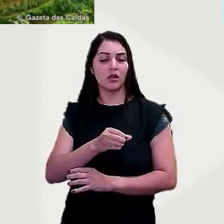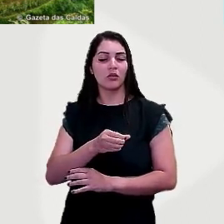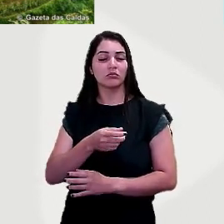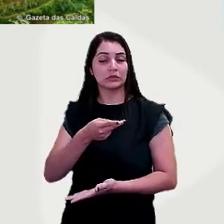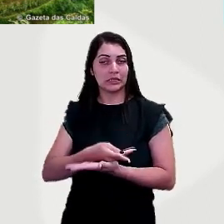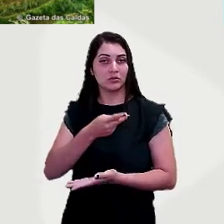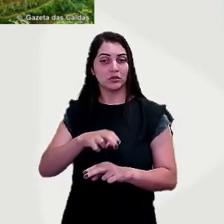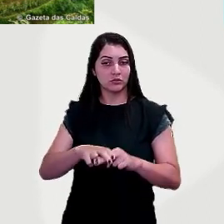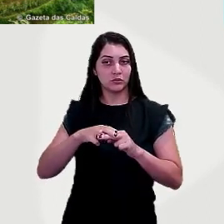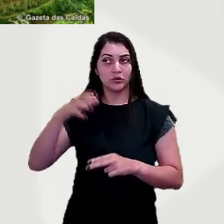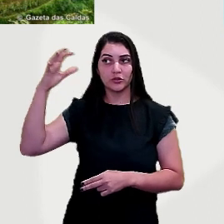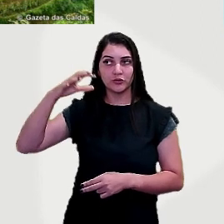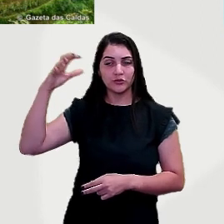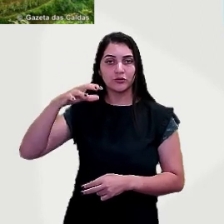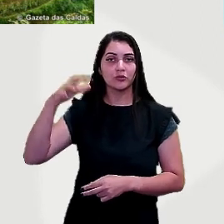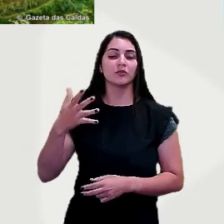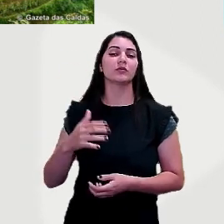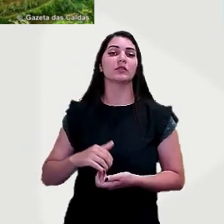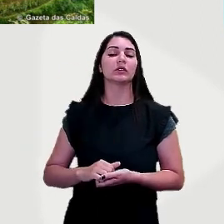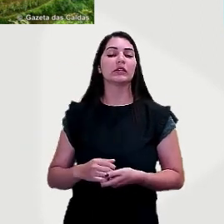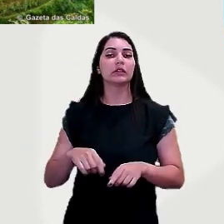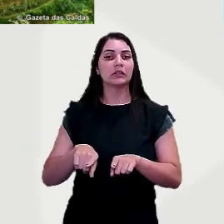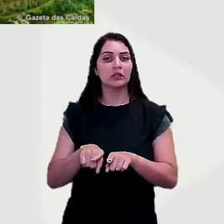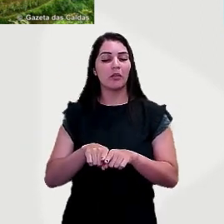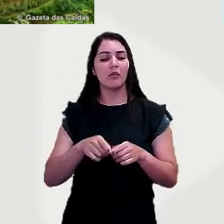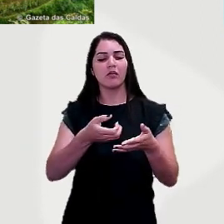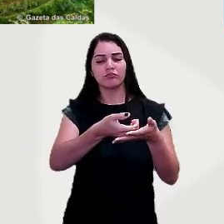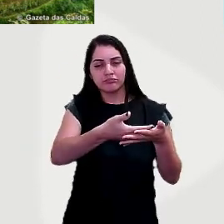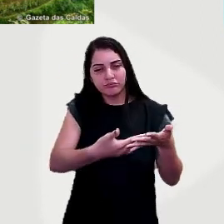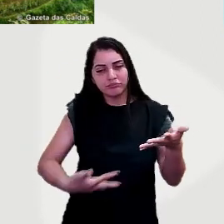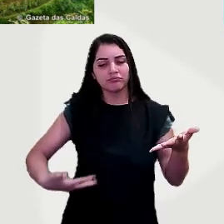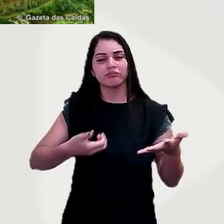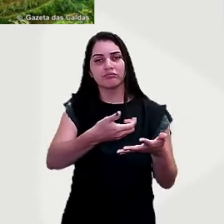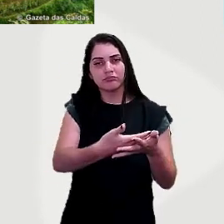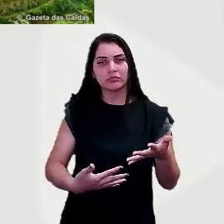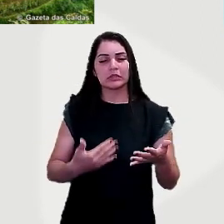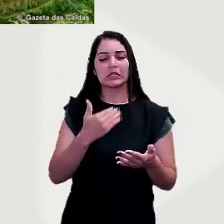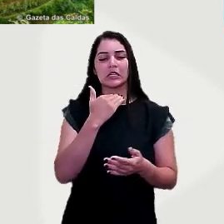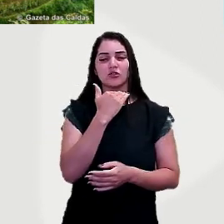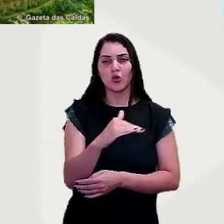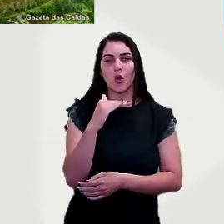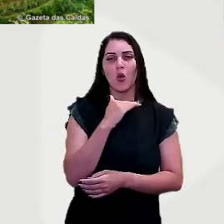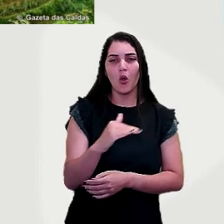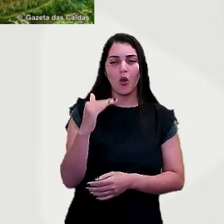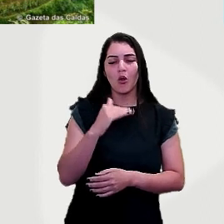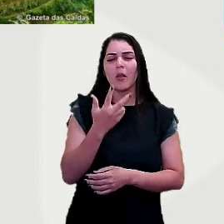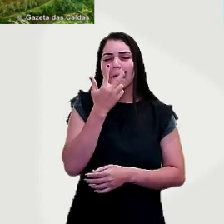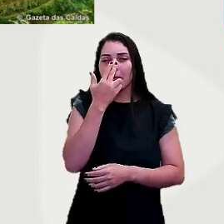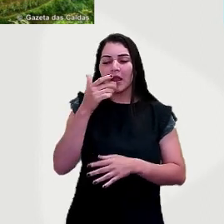pelas chuvas, que ela cause vossorocas e também arrasta no tênis do solo, eles cortam as encostas em forma de